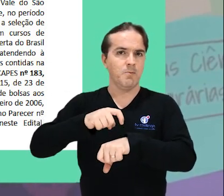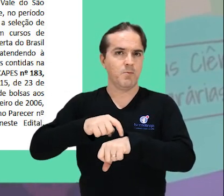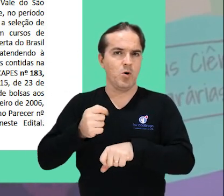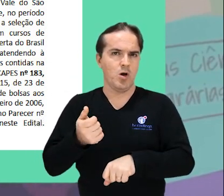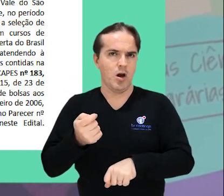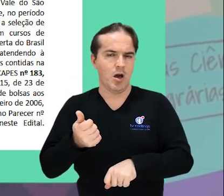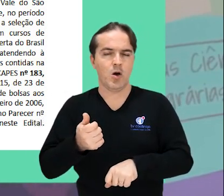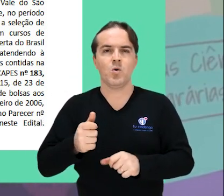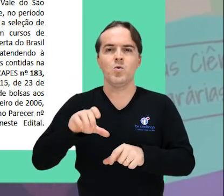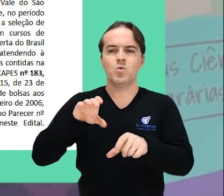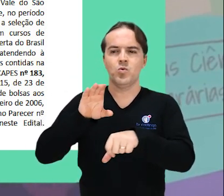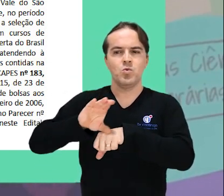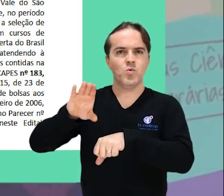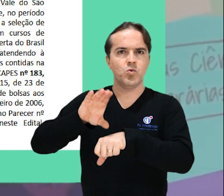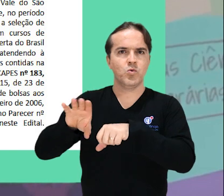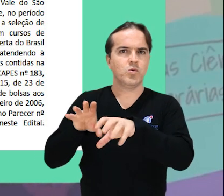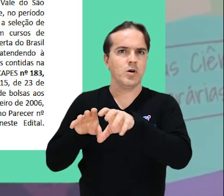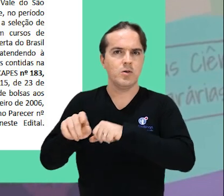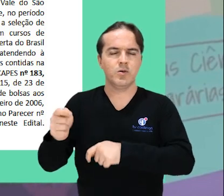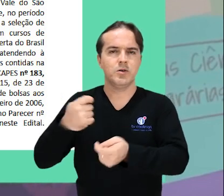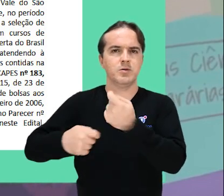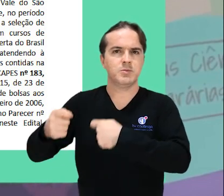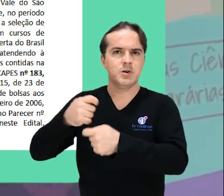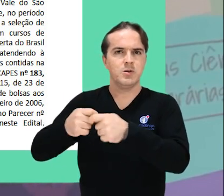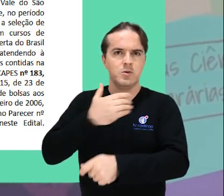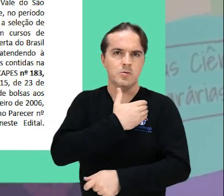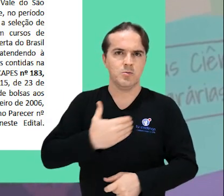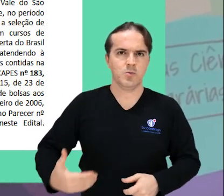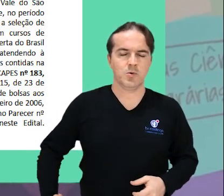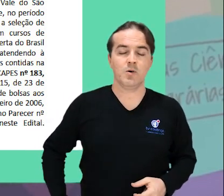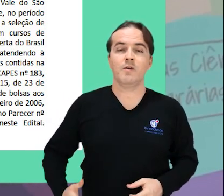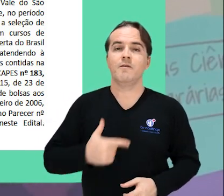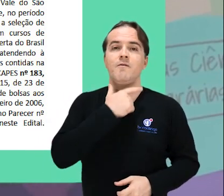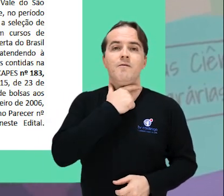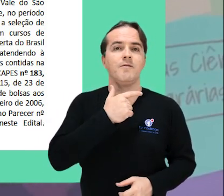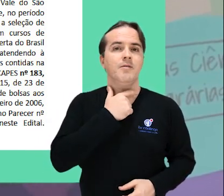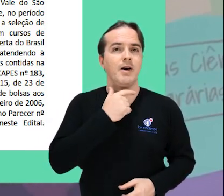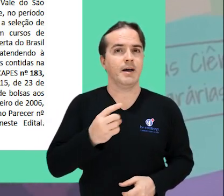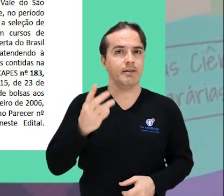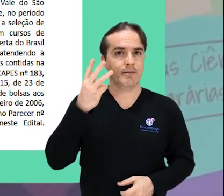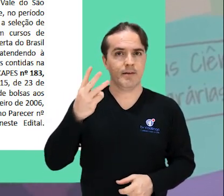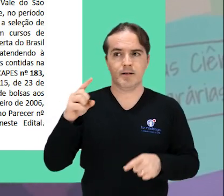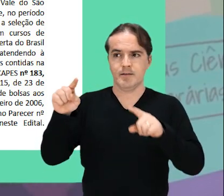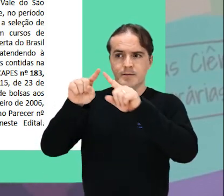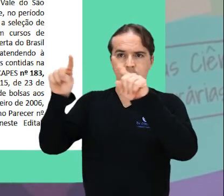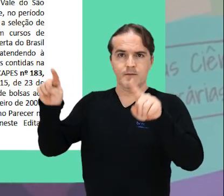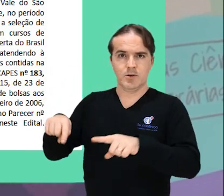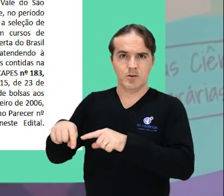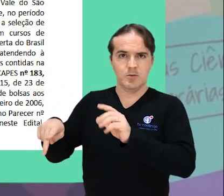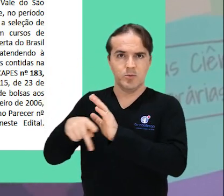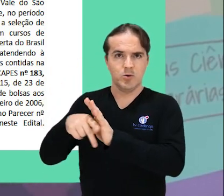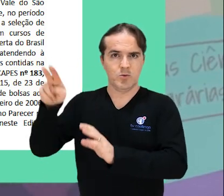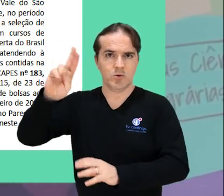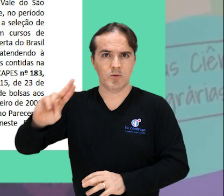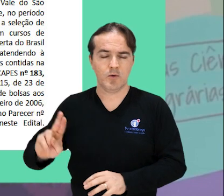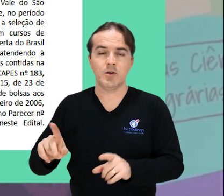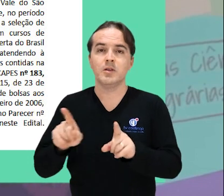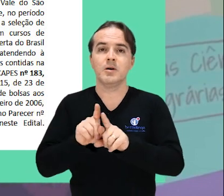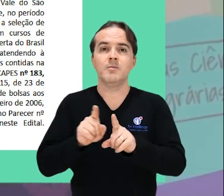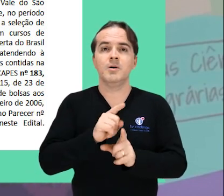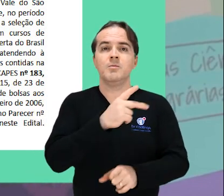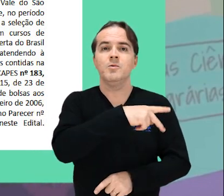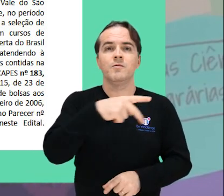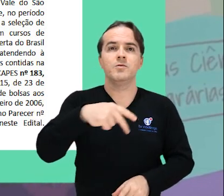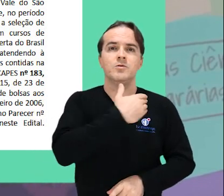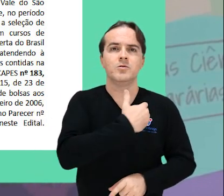graduação de Administração Pública. São três vagas para servidores da Univasf ou professores da